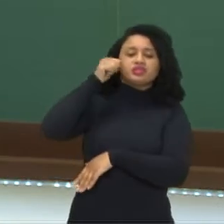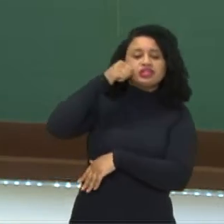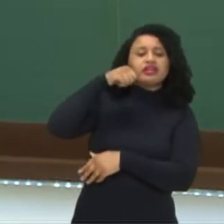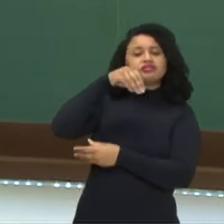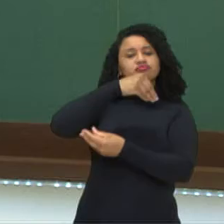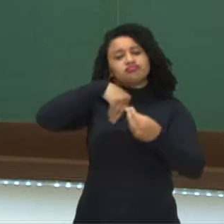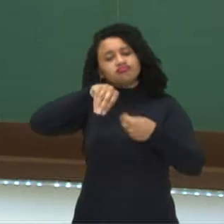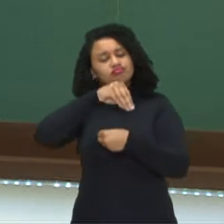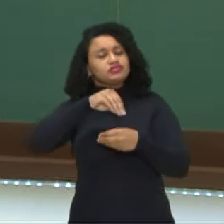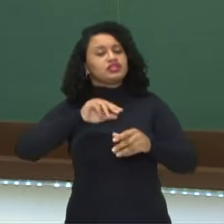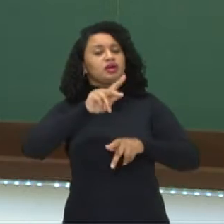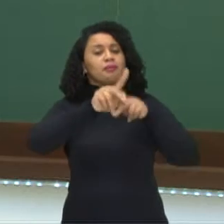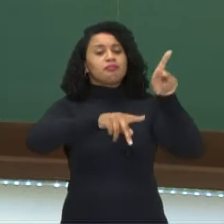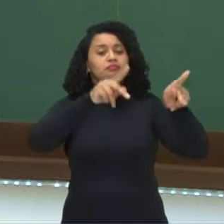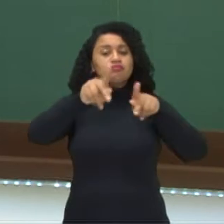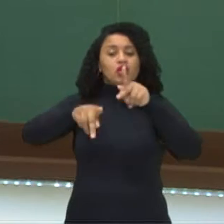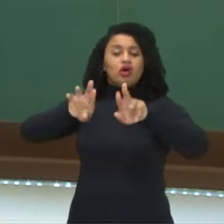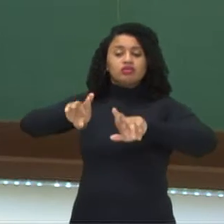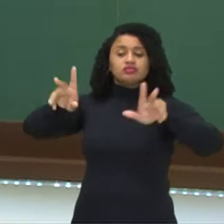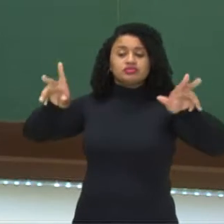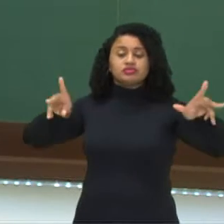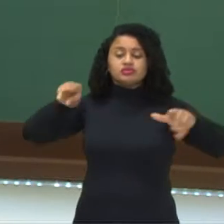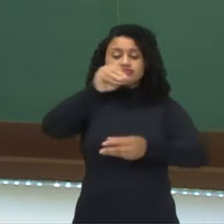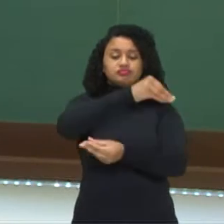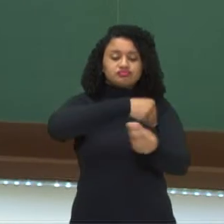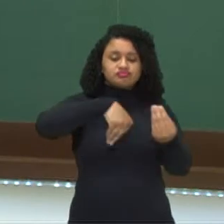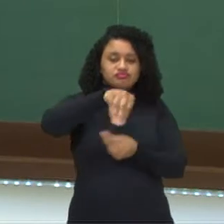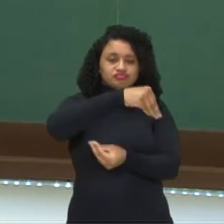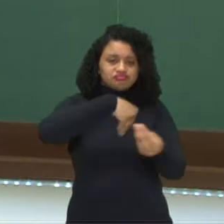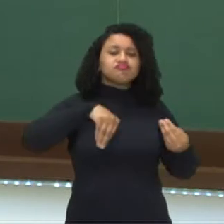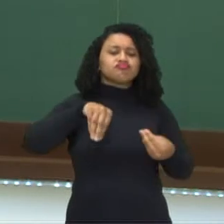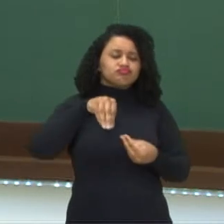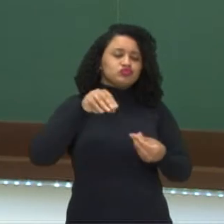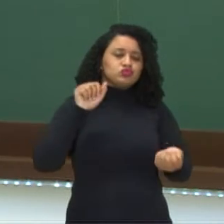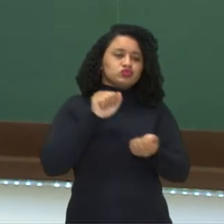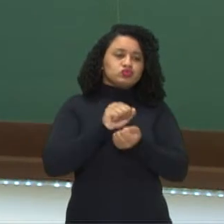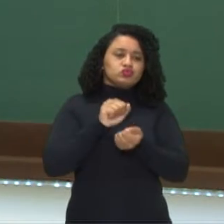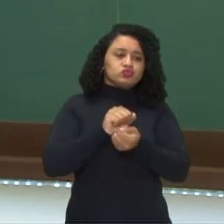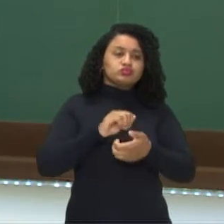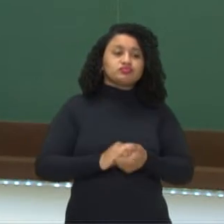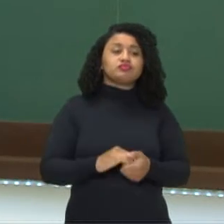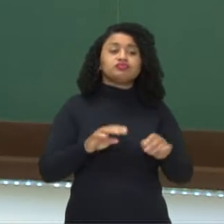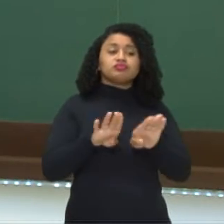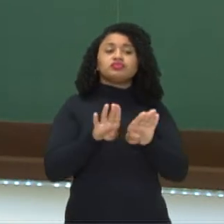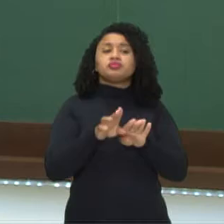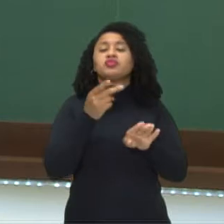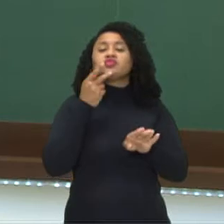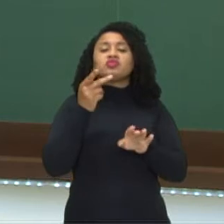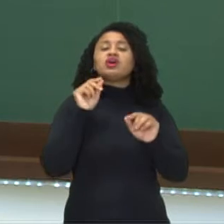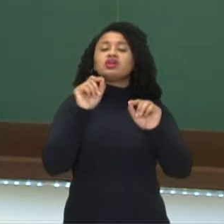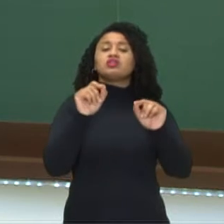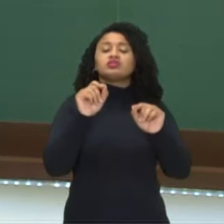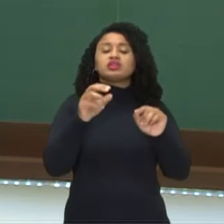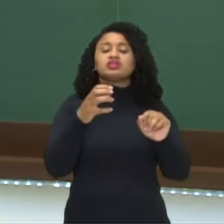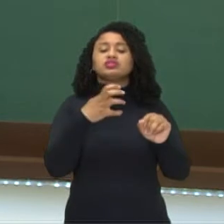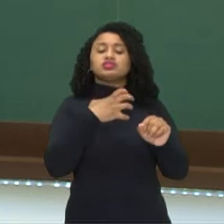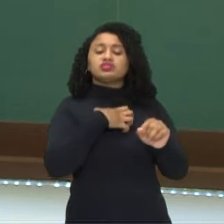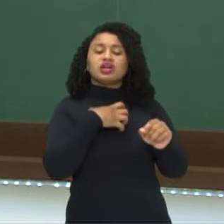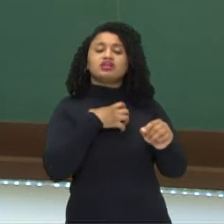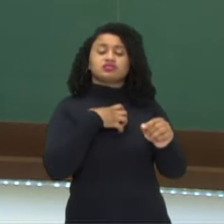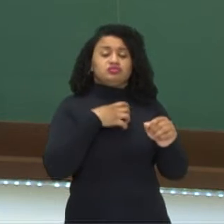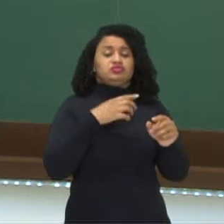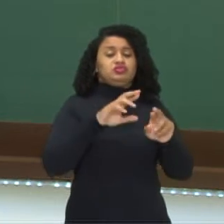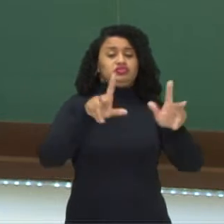Essa mistura de povos diferentes, essa miscigenação. E também vai falar aqui sobre estilos diferentes